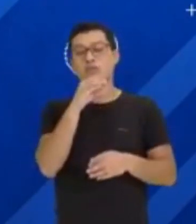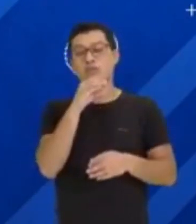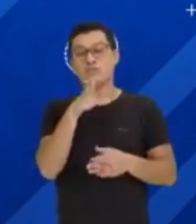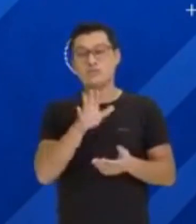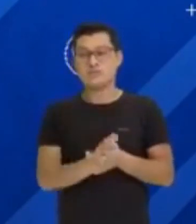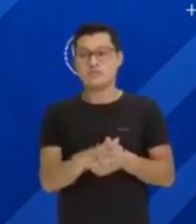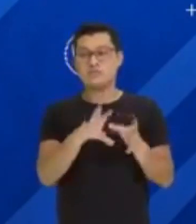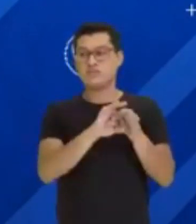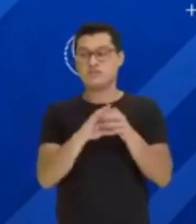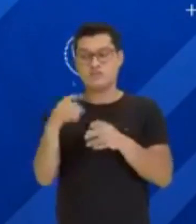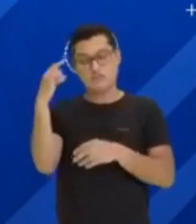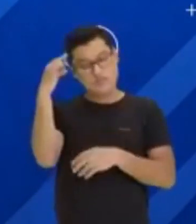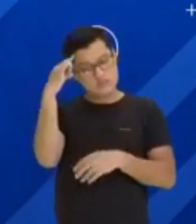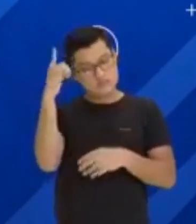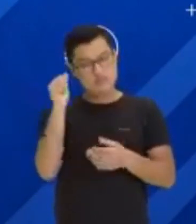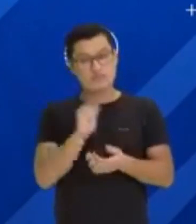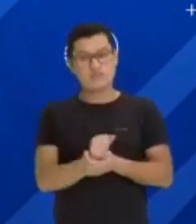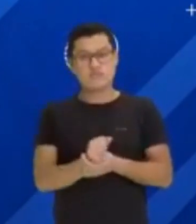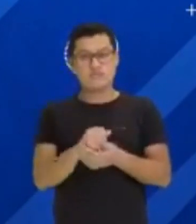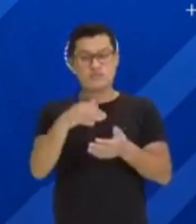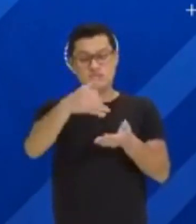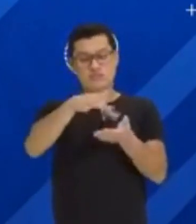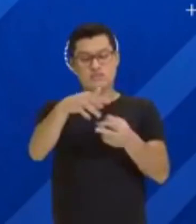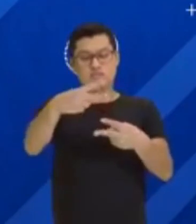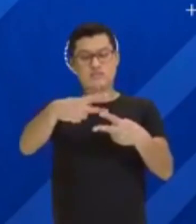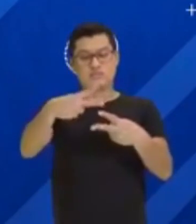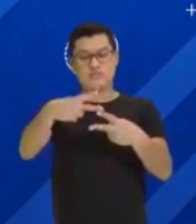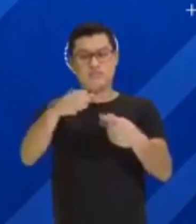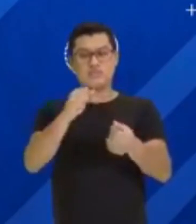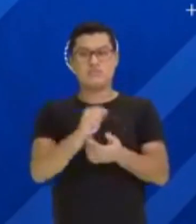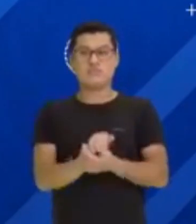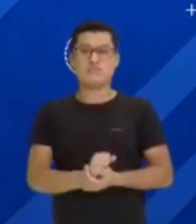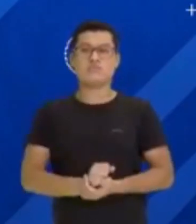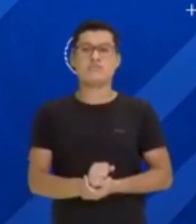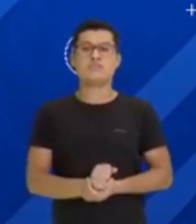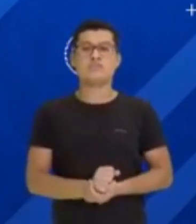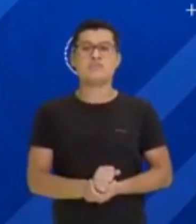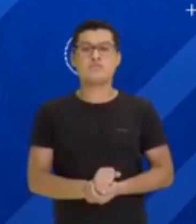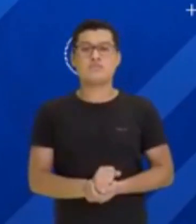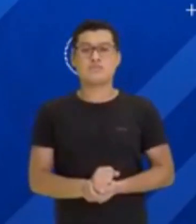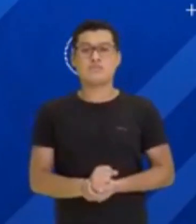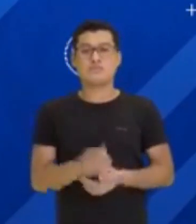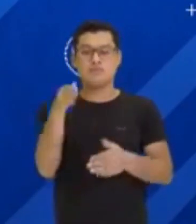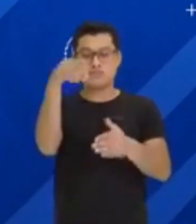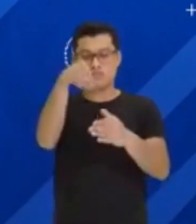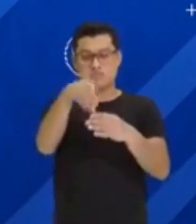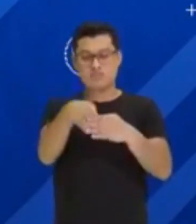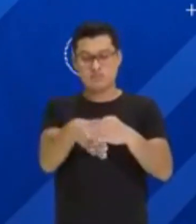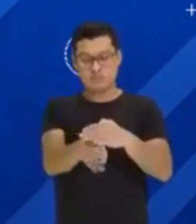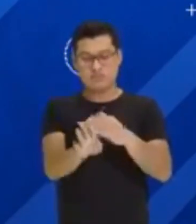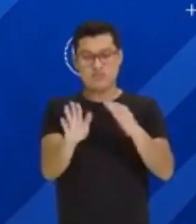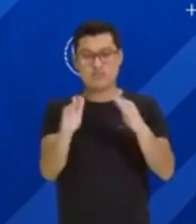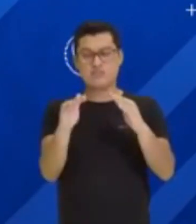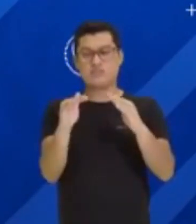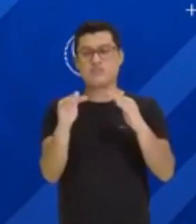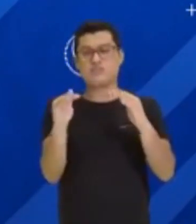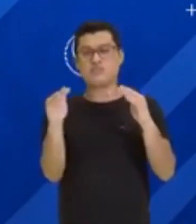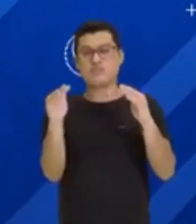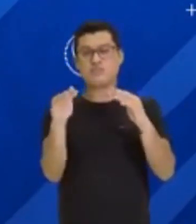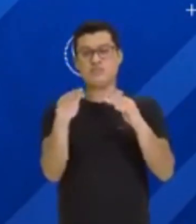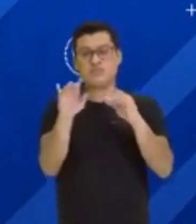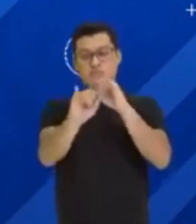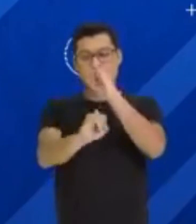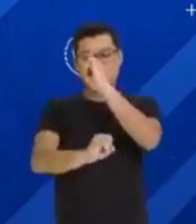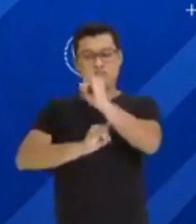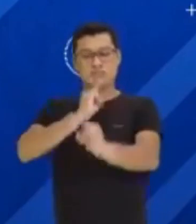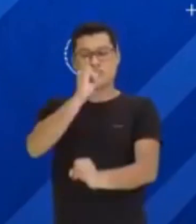Pensando nisso, a Secretaria de Estado de Educação disponibilizou para vocês exercícios no site